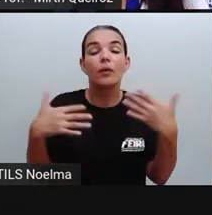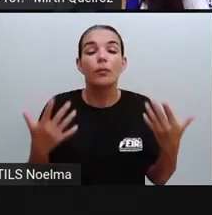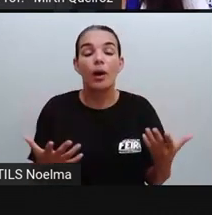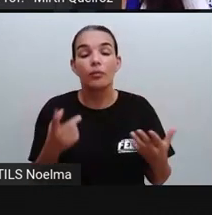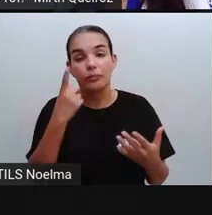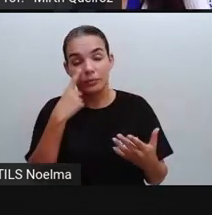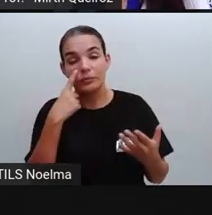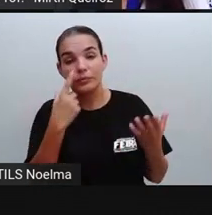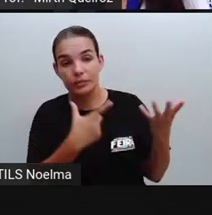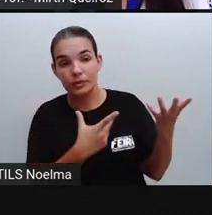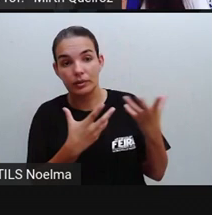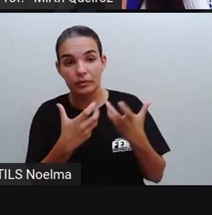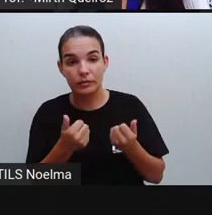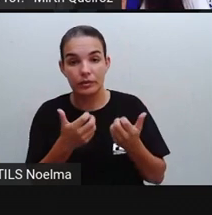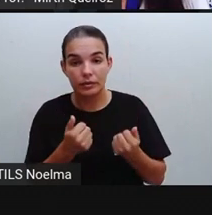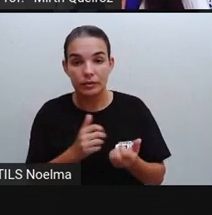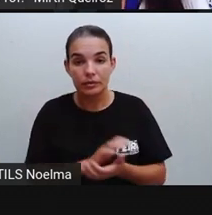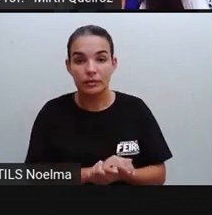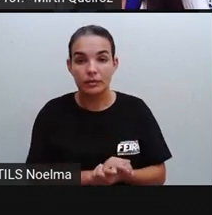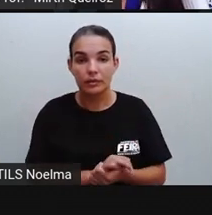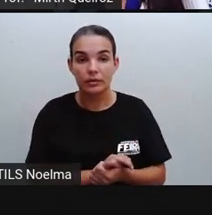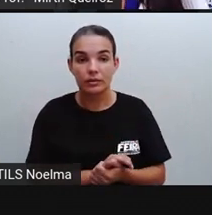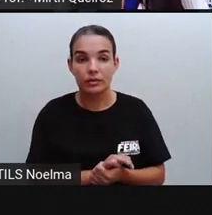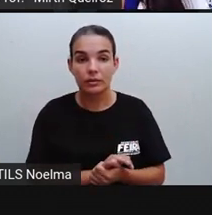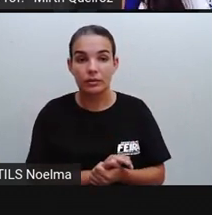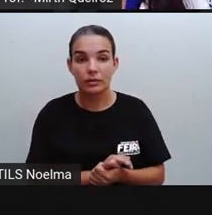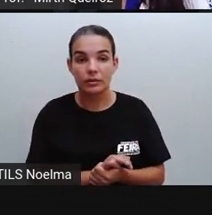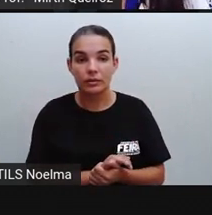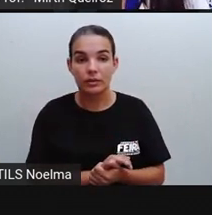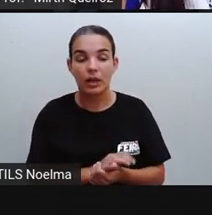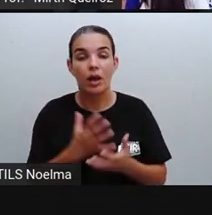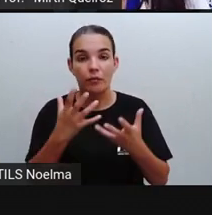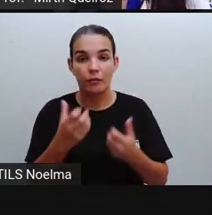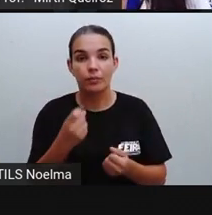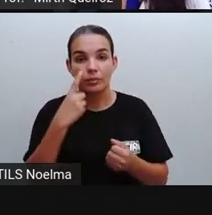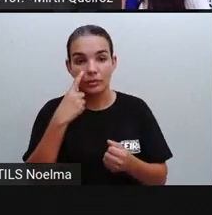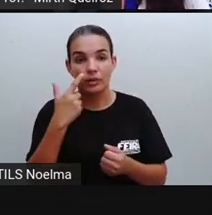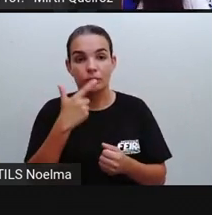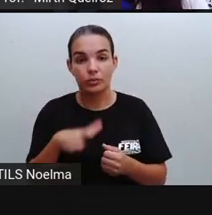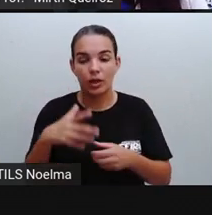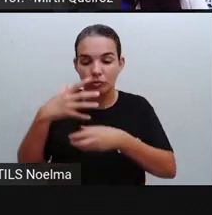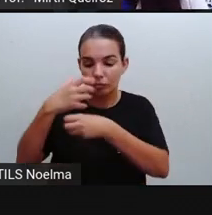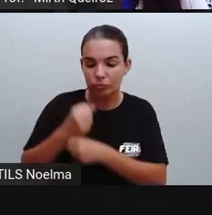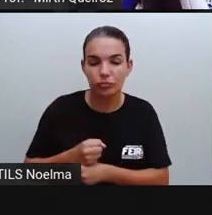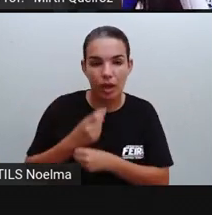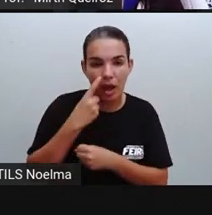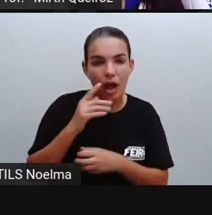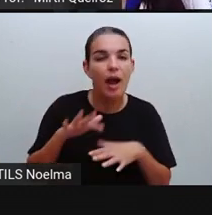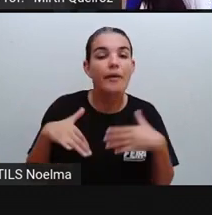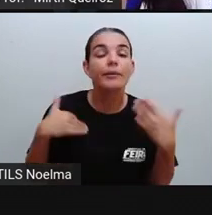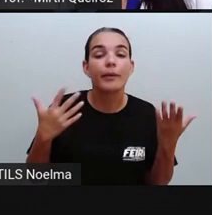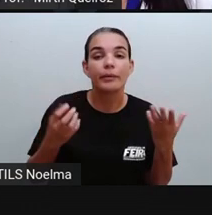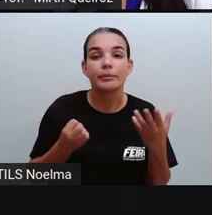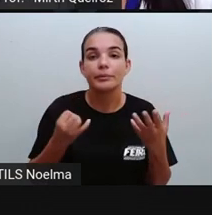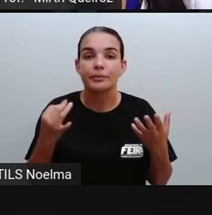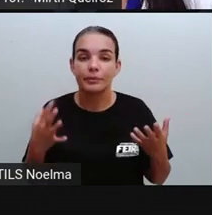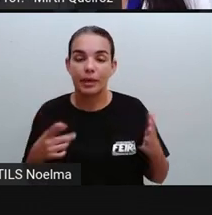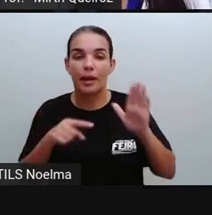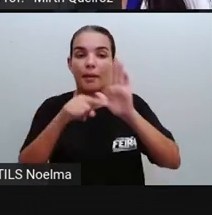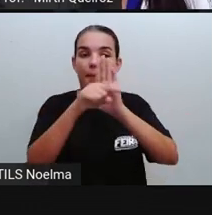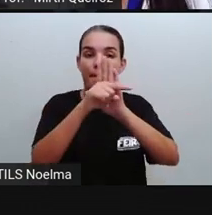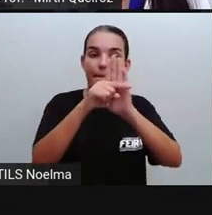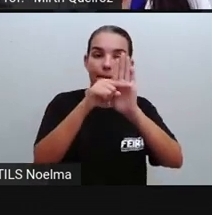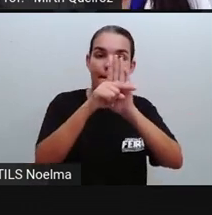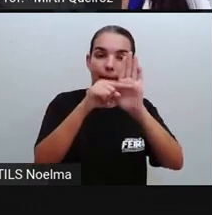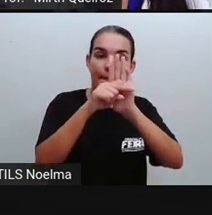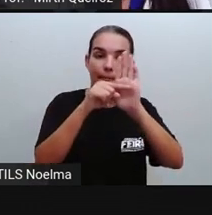entre o Distrito de Humildes e Casebe? Para isso, a gente faz uma conta. Que conta é essa que a gente faz? Que chamada